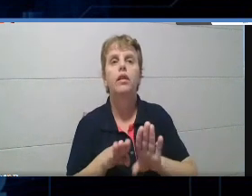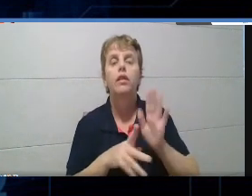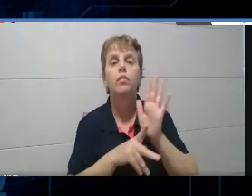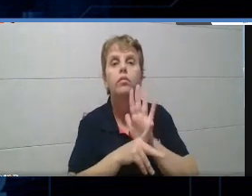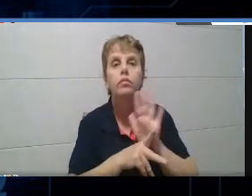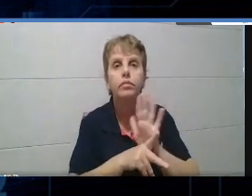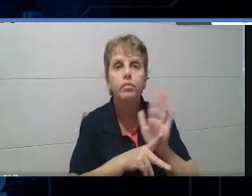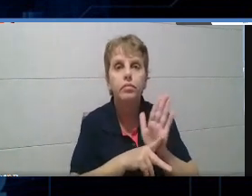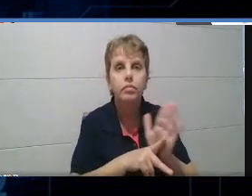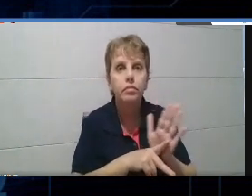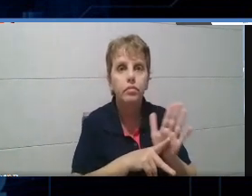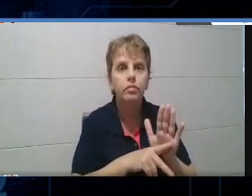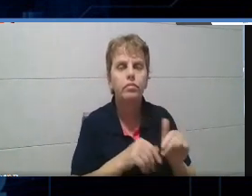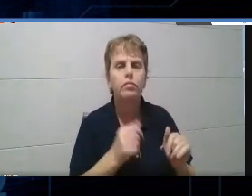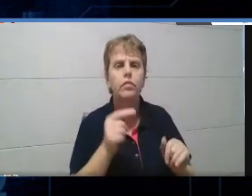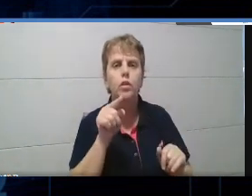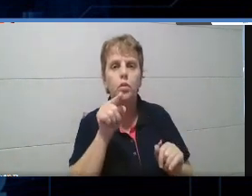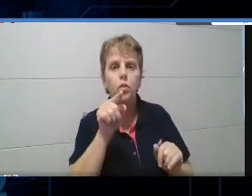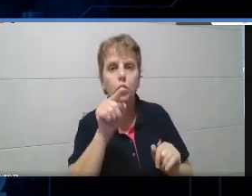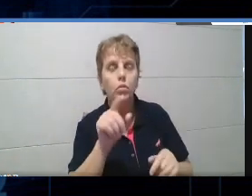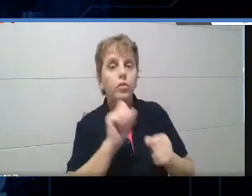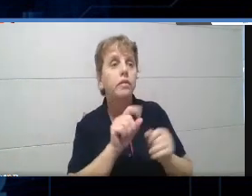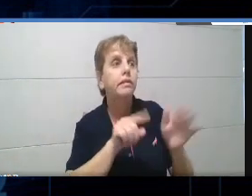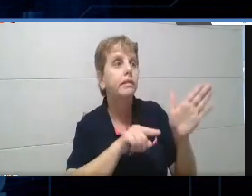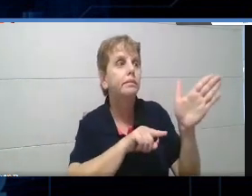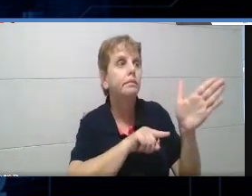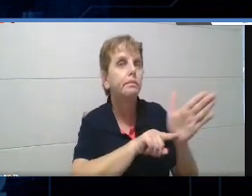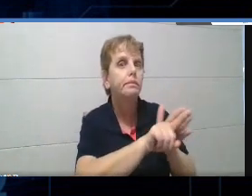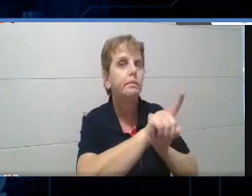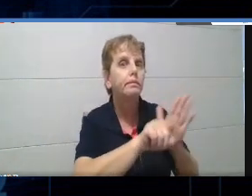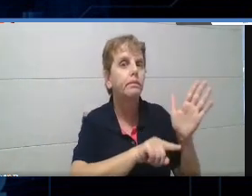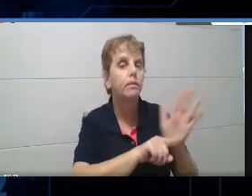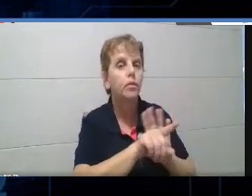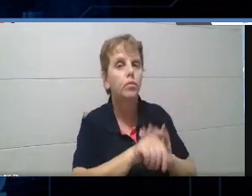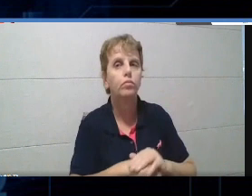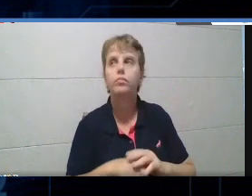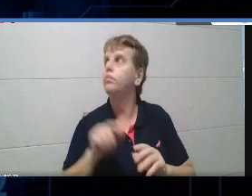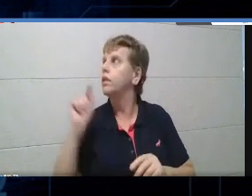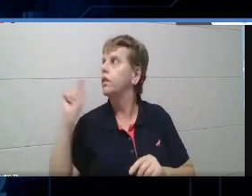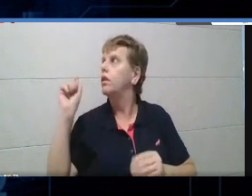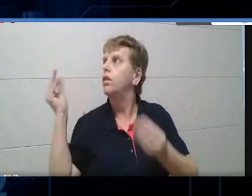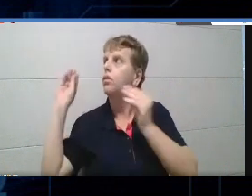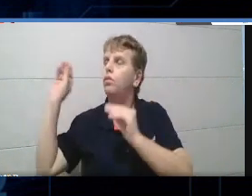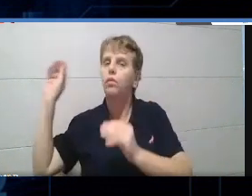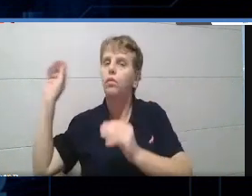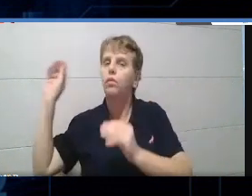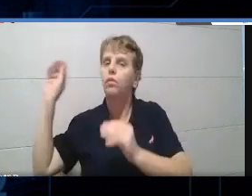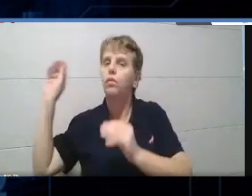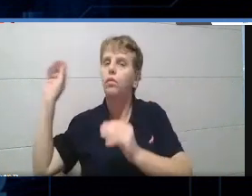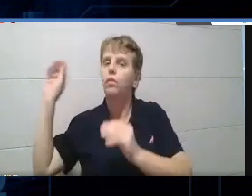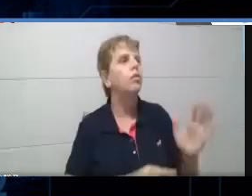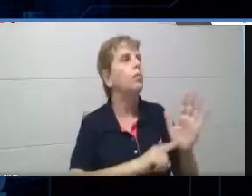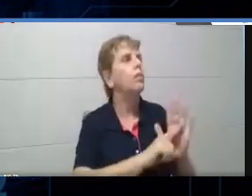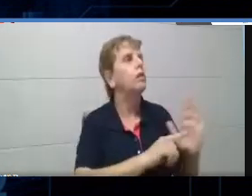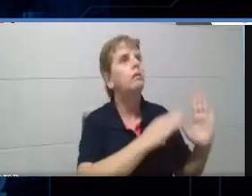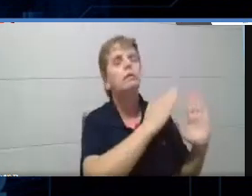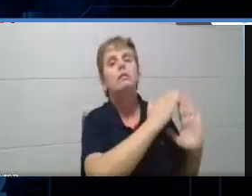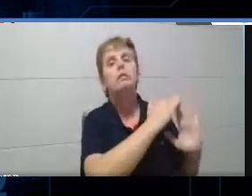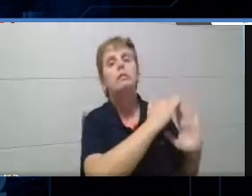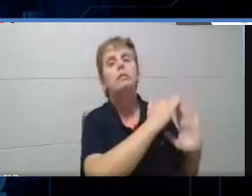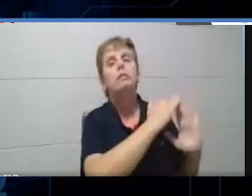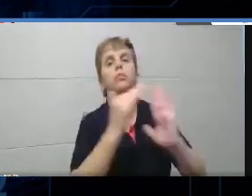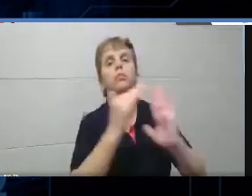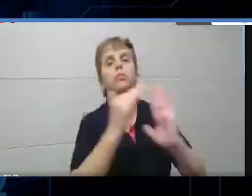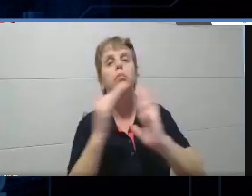perguntas, né? Pergunta, e eu coloquei aqui, né, no ápice do exagero, aqui, perguntar pros vizinhos, né? Não